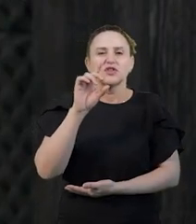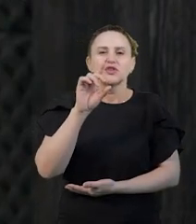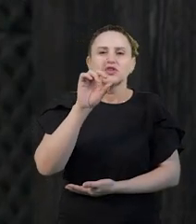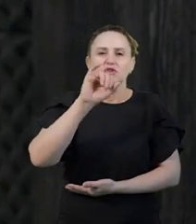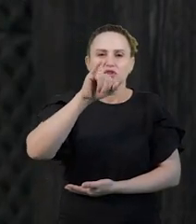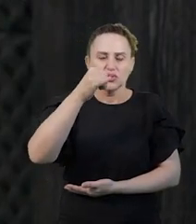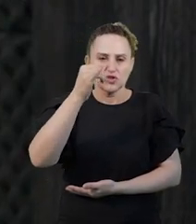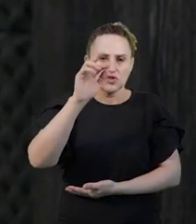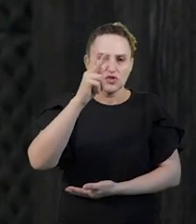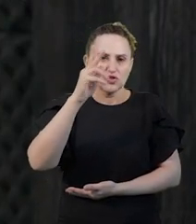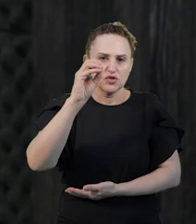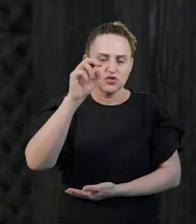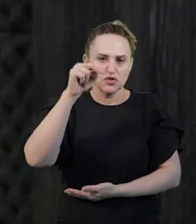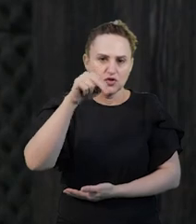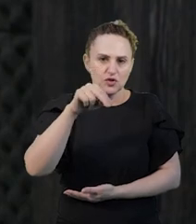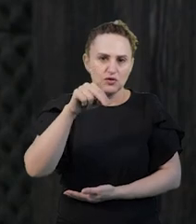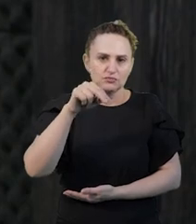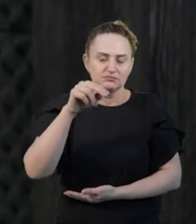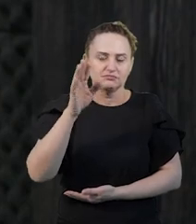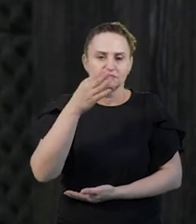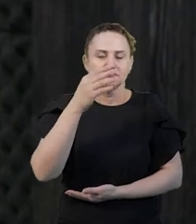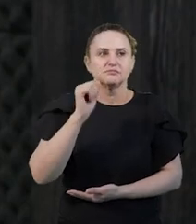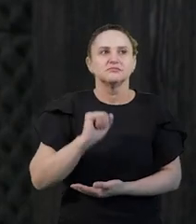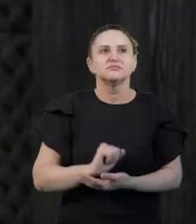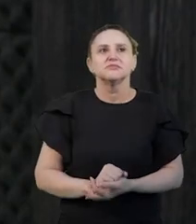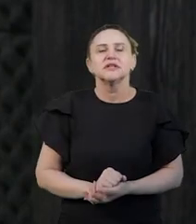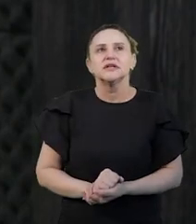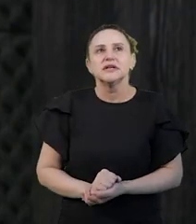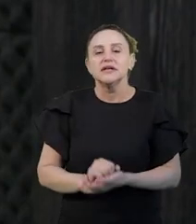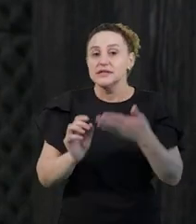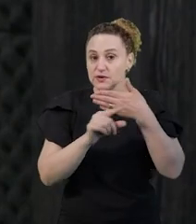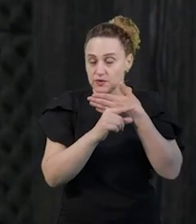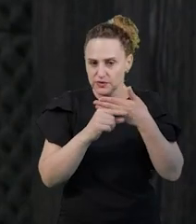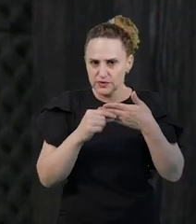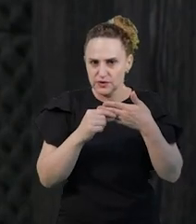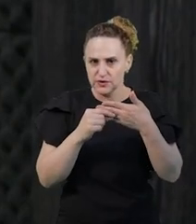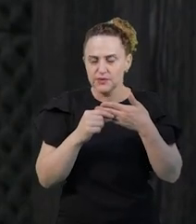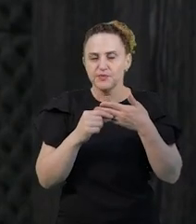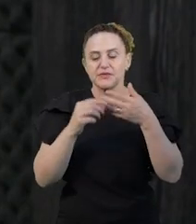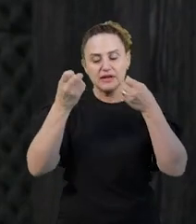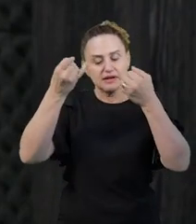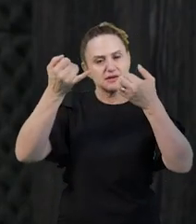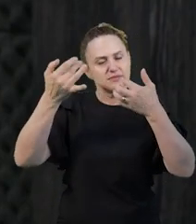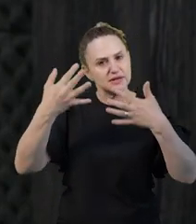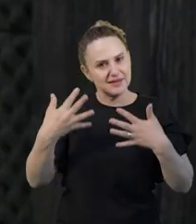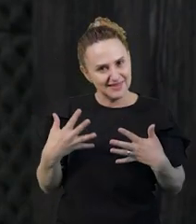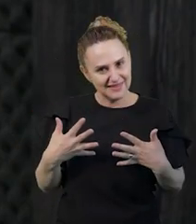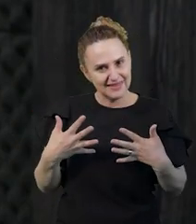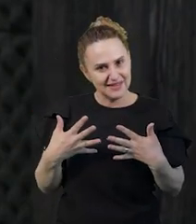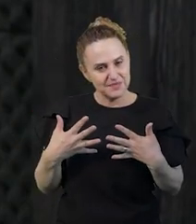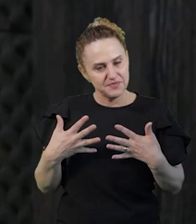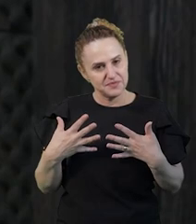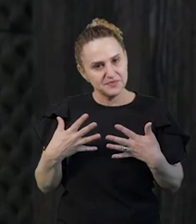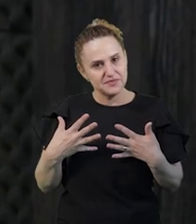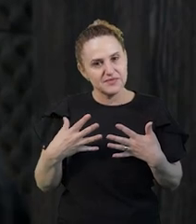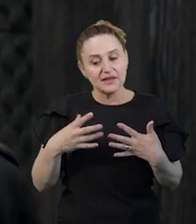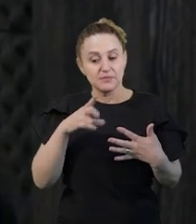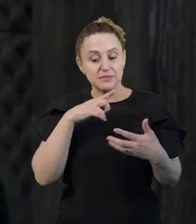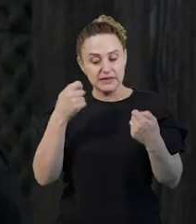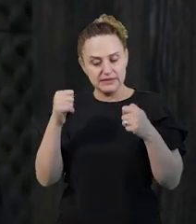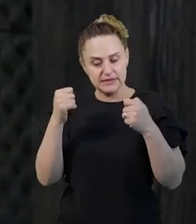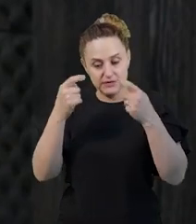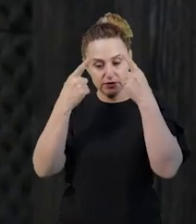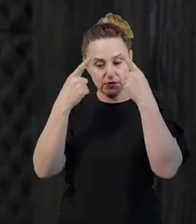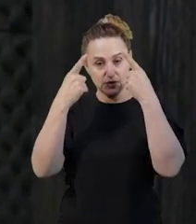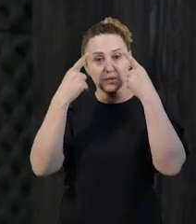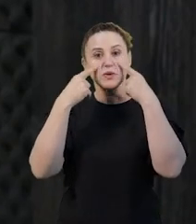Dewey. Eu acho importante, porque quando a pessoa tem interesse, ela vai se motivando depois. Porque se você não tem interesse, por exemplo, por uma